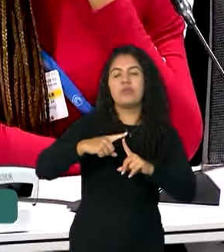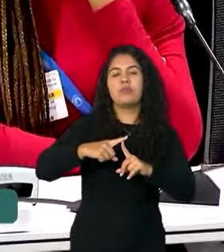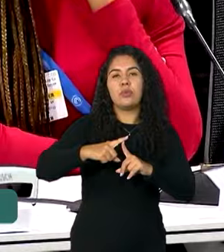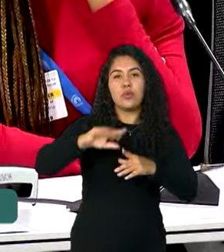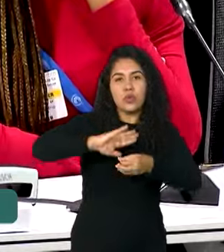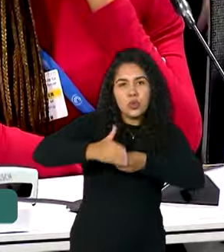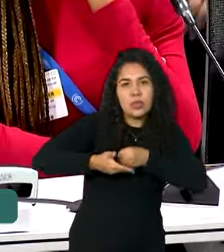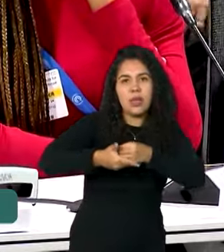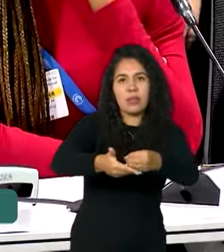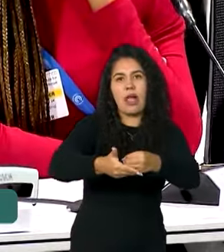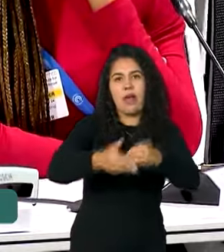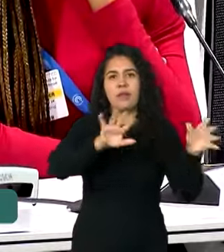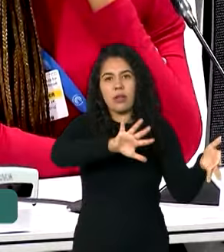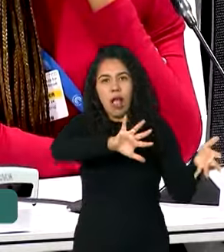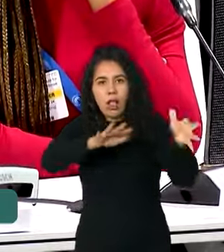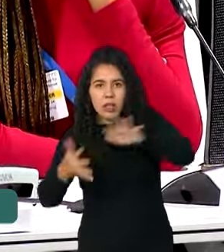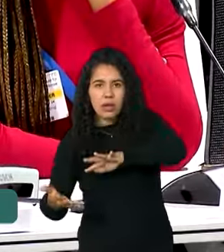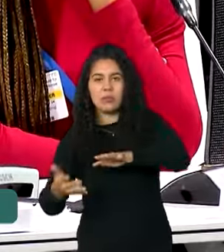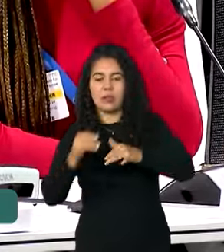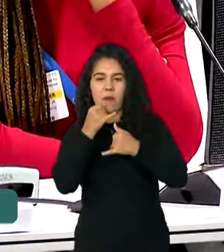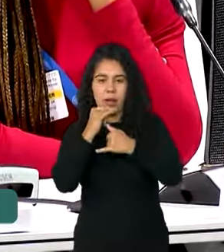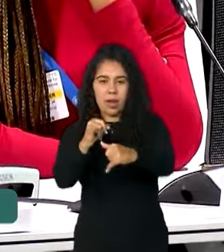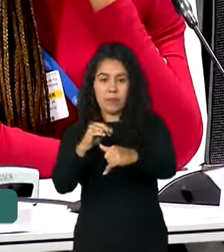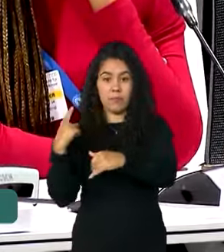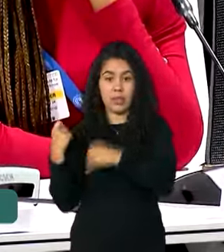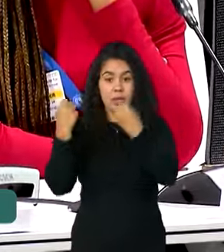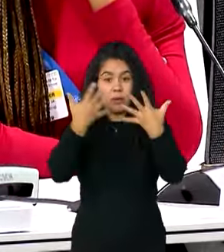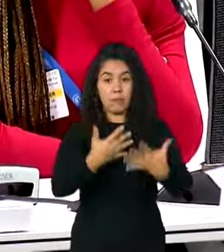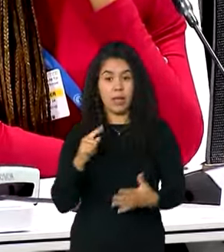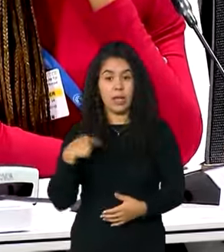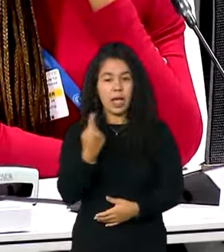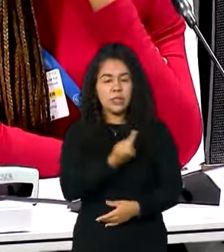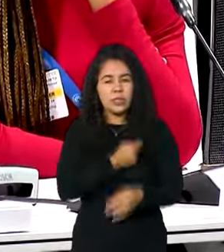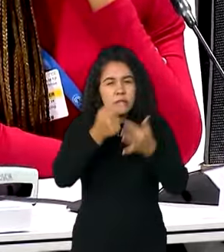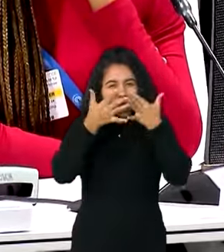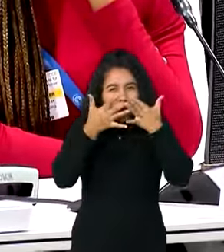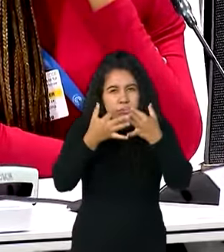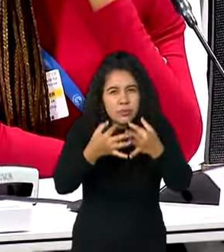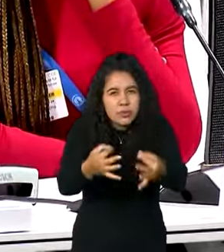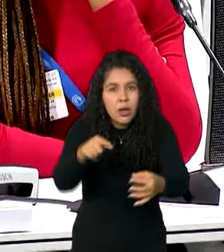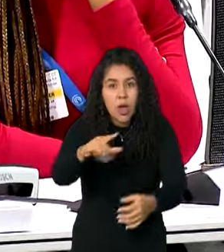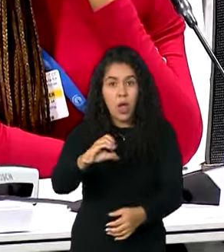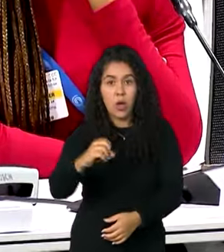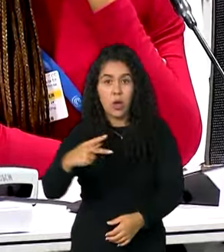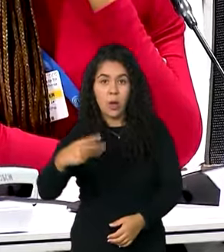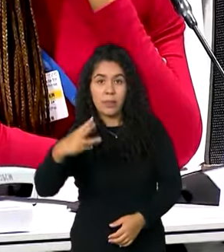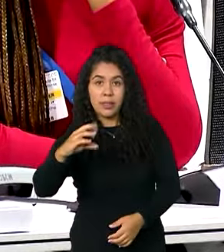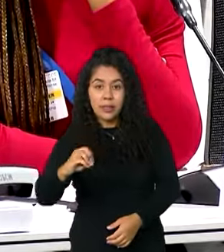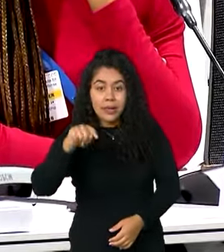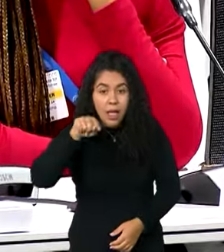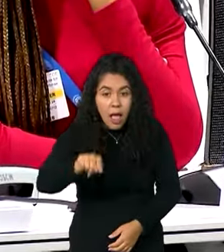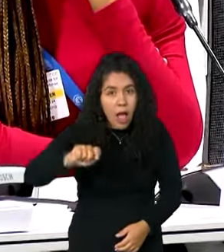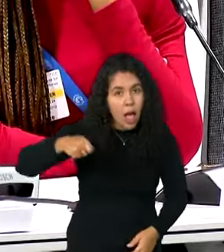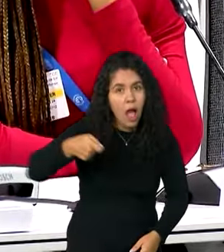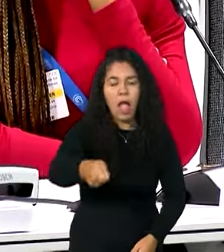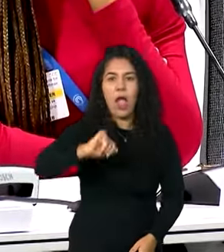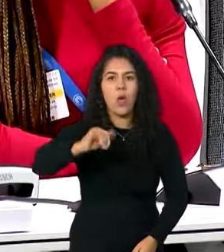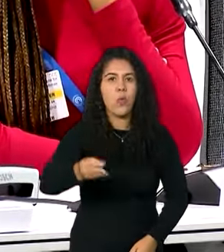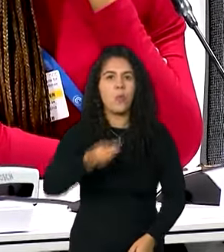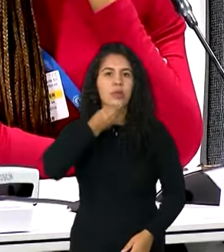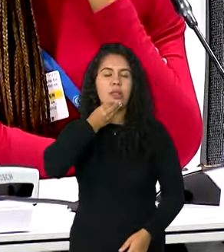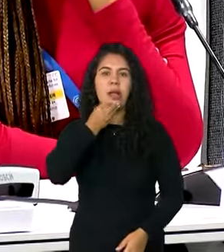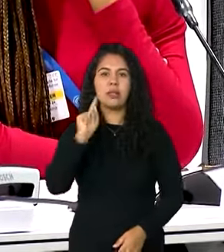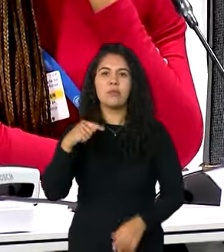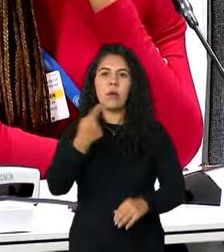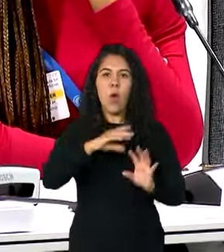transição. Nesse caminho para a COP30, a gente está olhando para ele realmente como a nossa chance de adiar